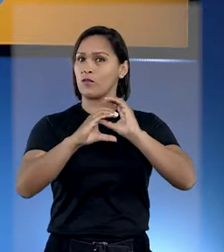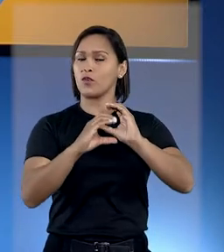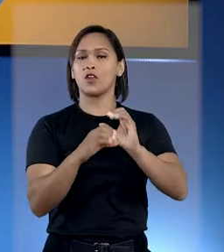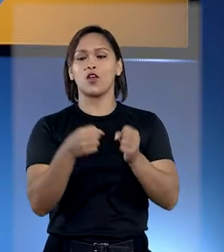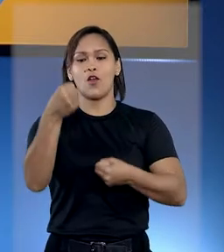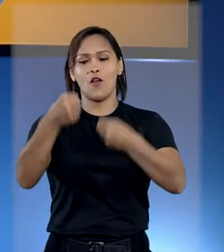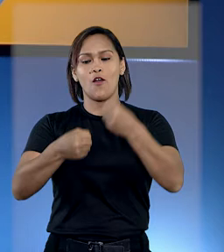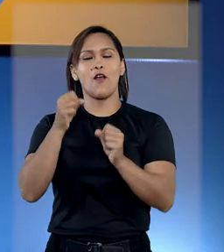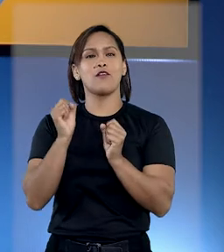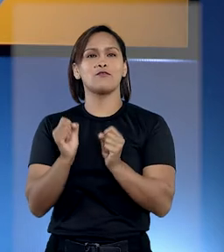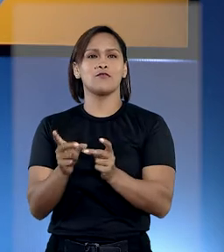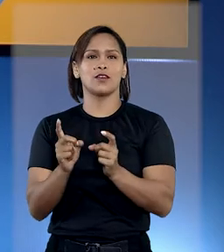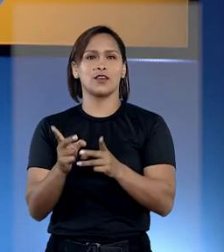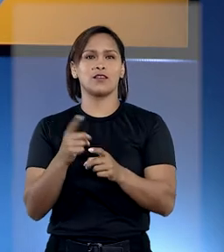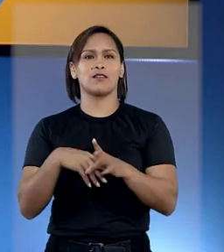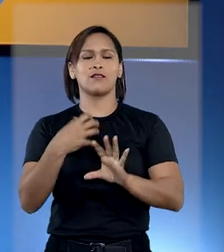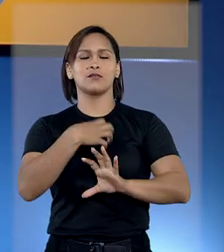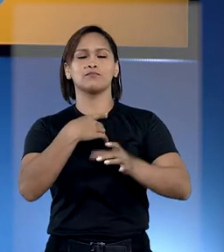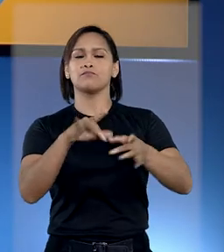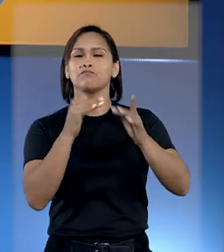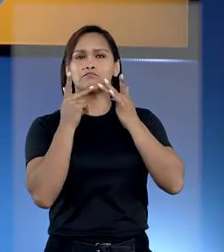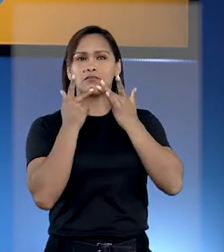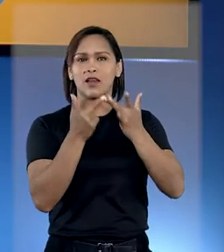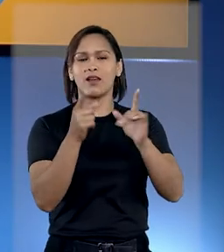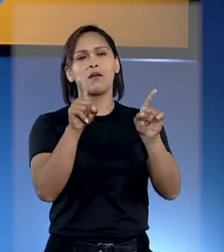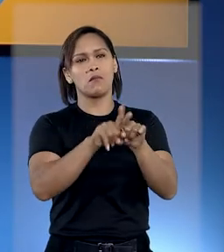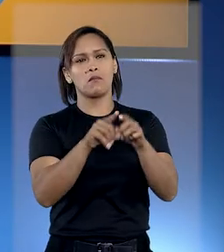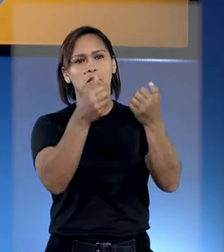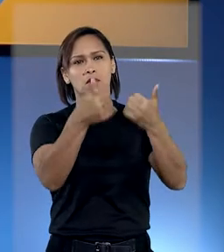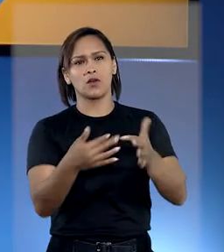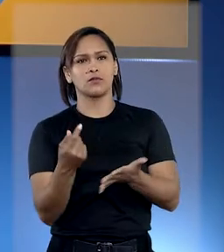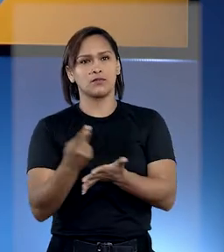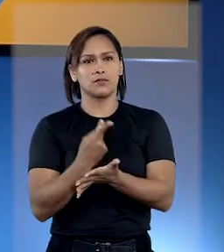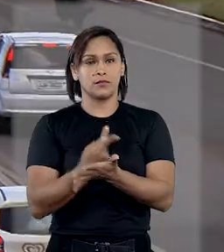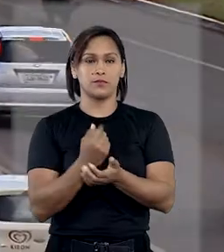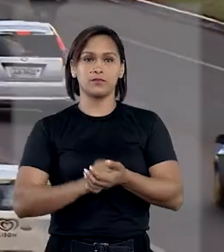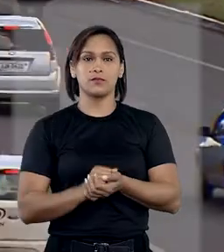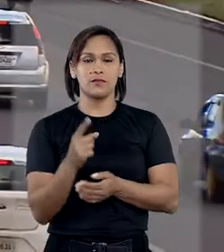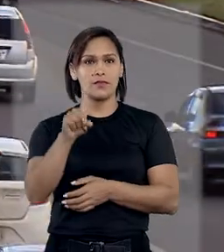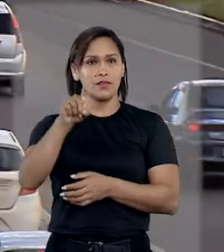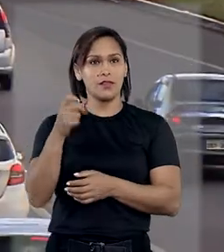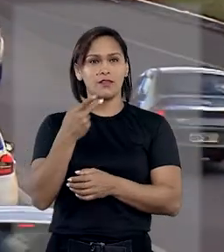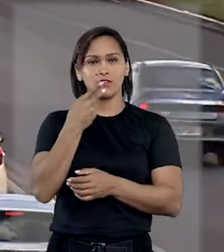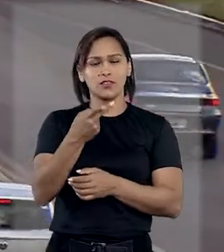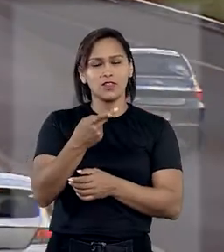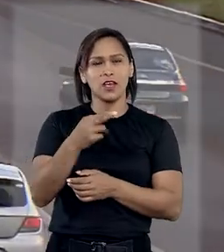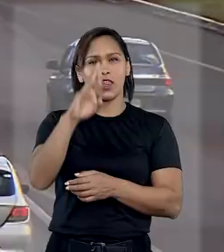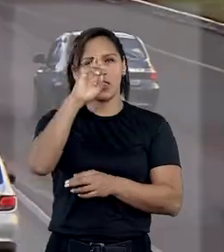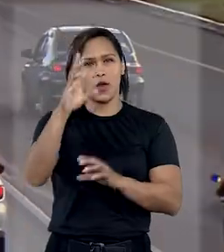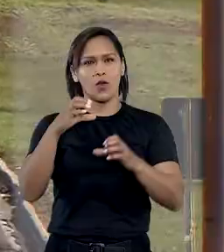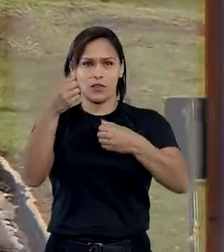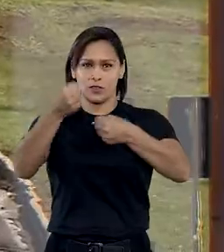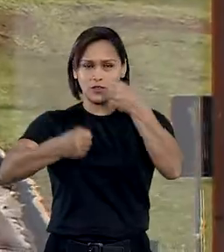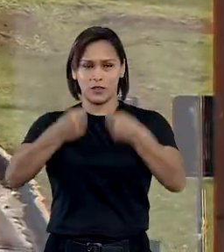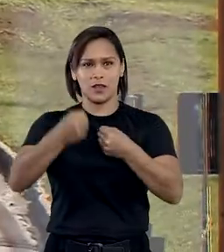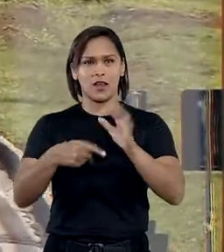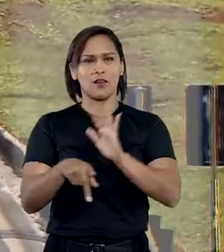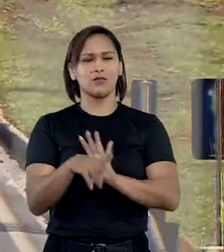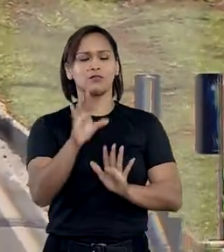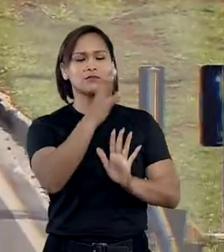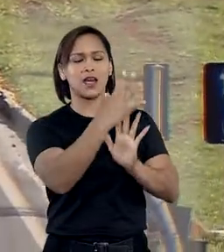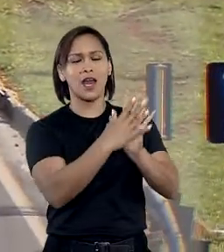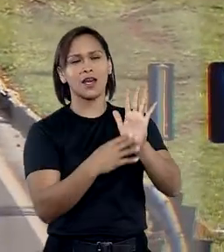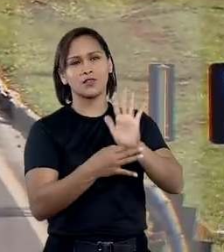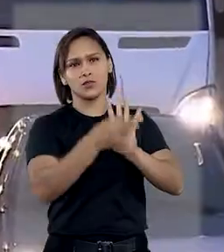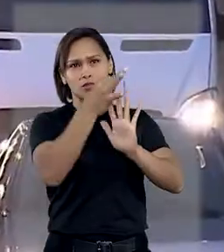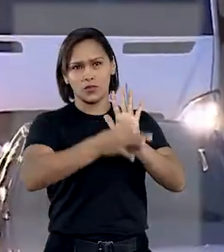comunicou venda de veículo, responde solidariamente por infrações. A antiga dona de um automóvel ajuizou a